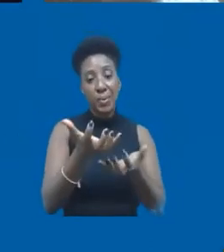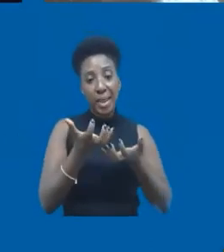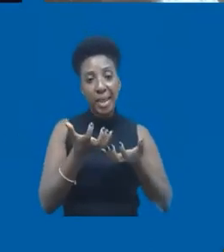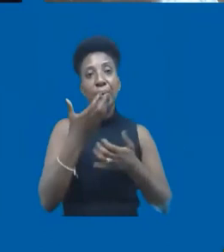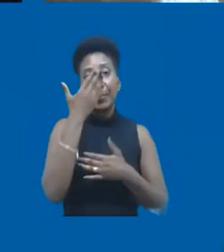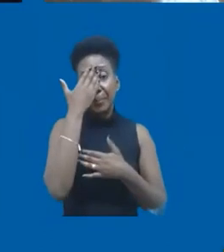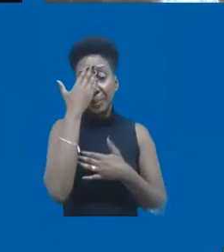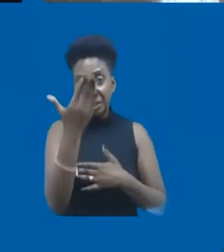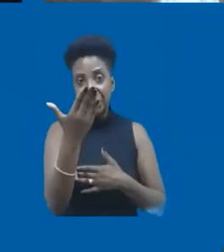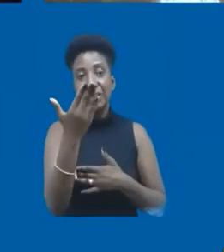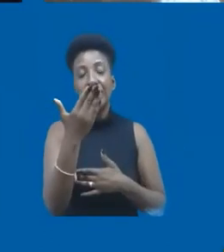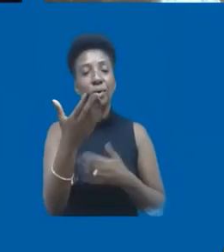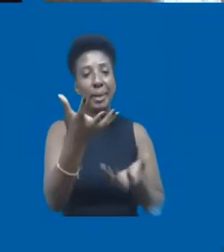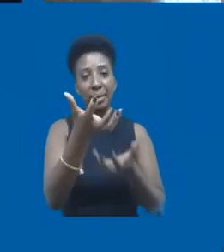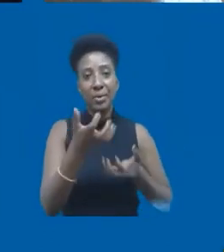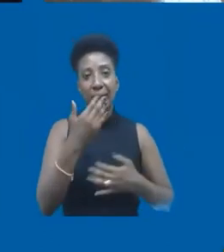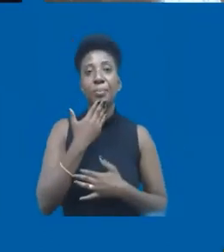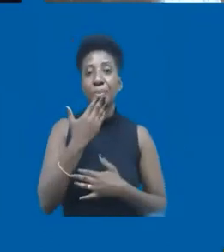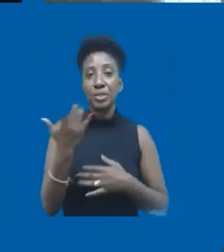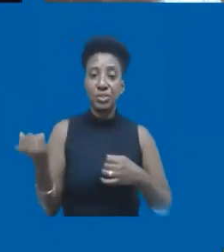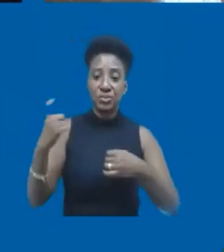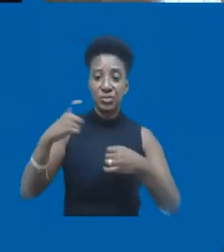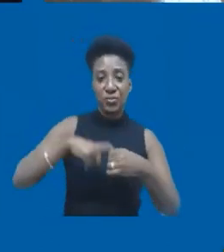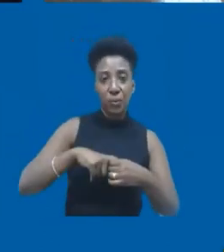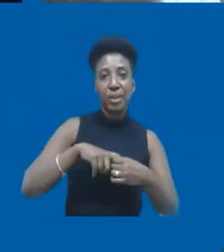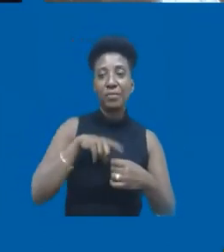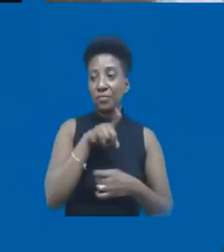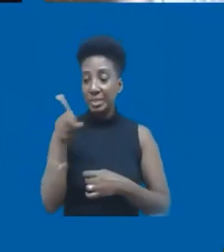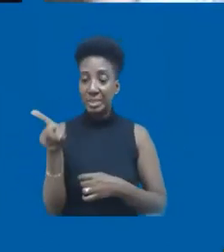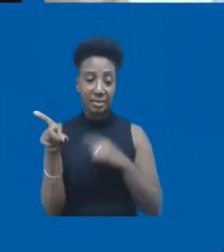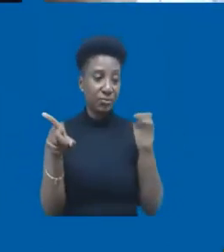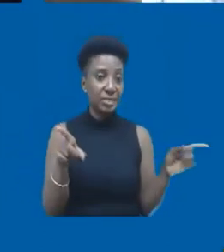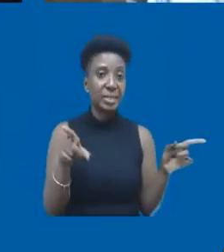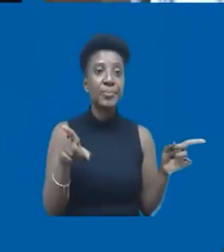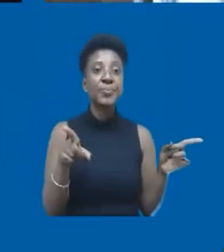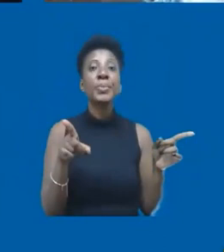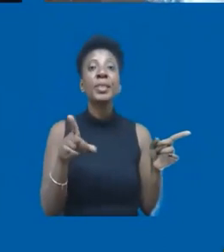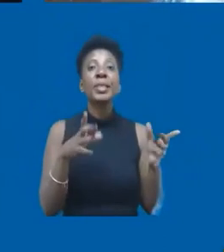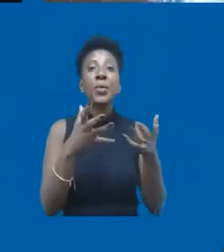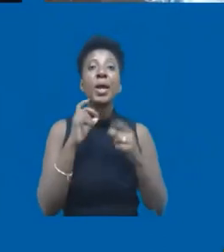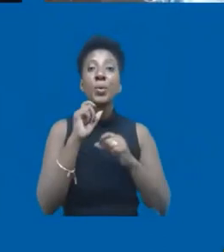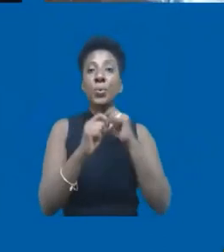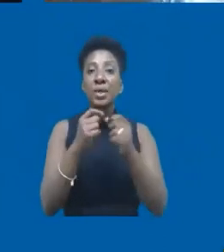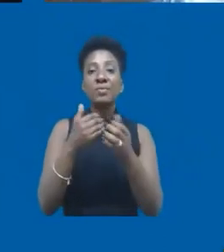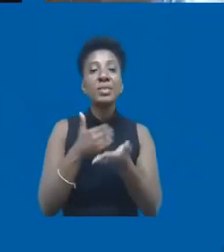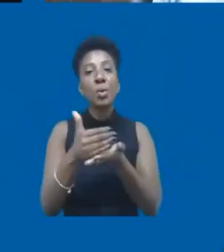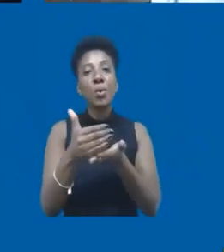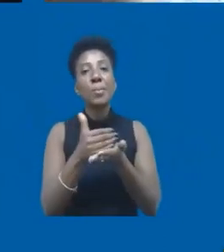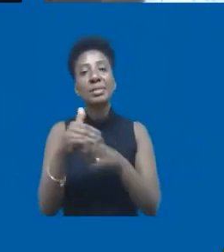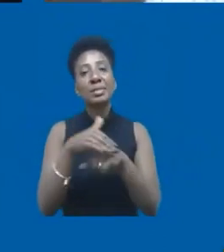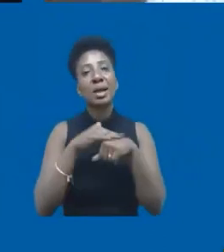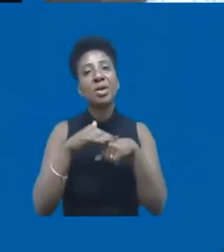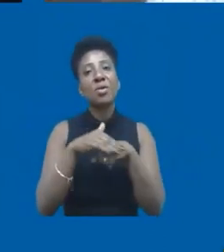Daniel e o Fábio. E aí, Renê, queria então que você conduzisse a conversa com eles